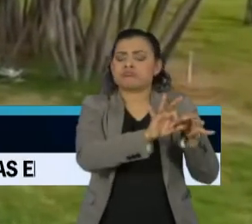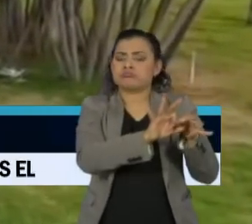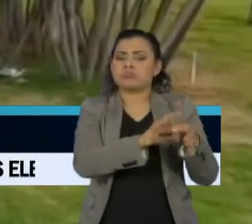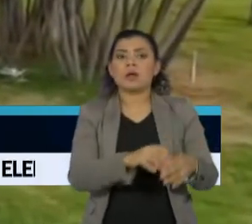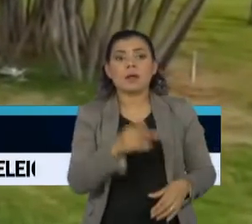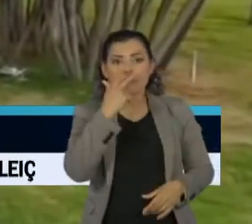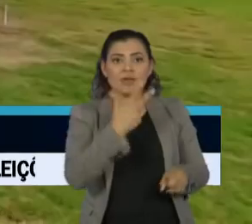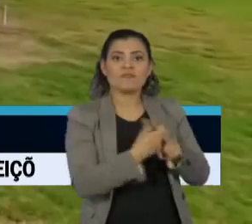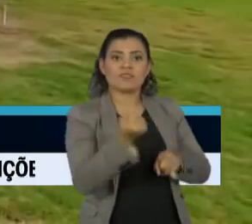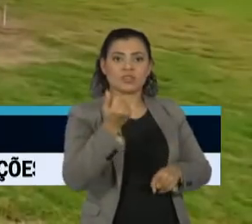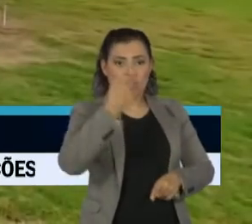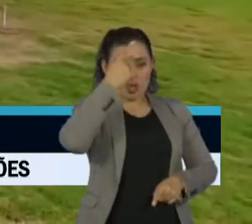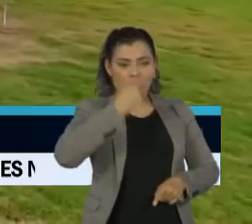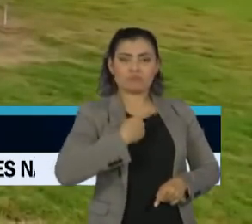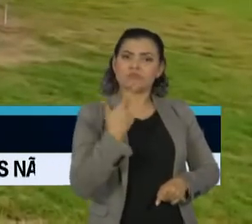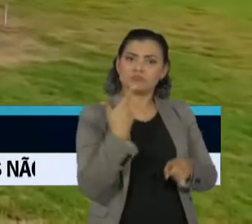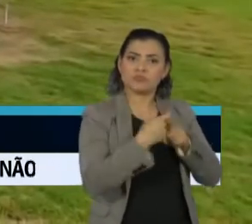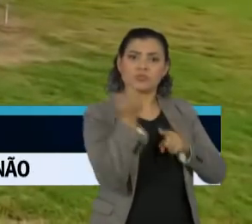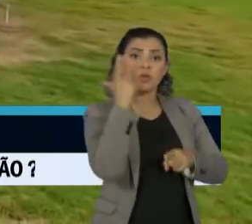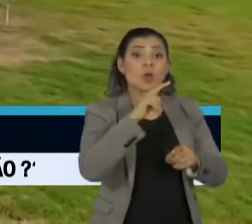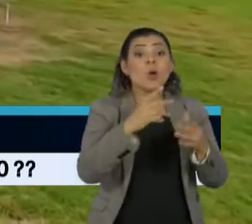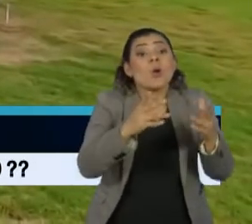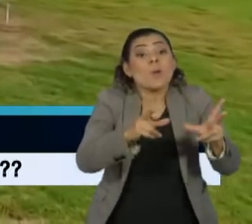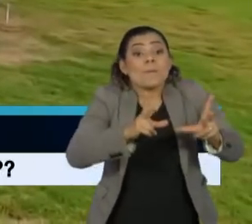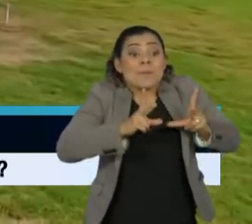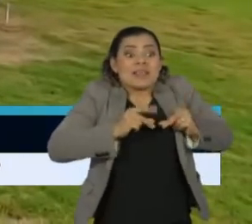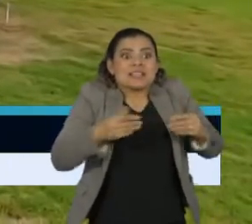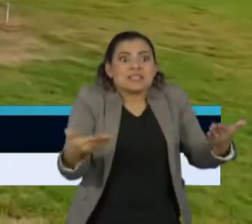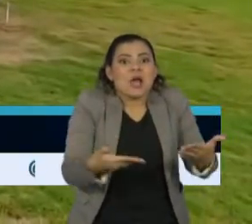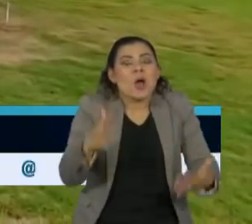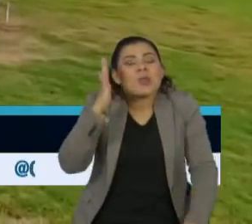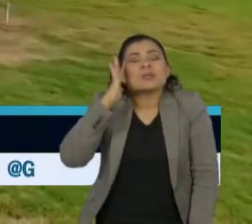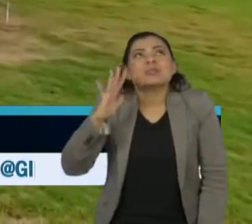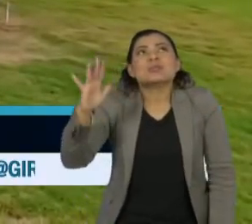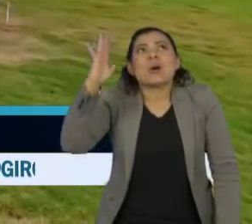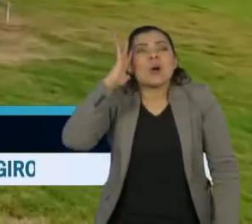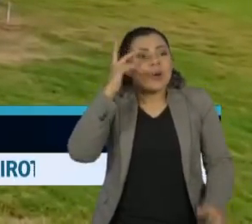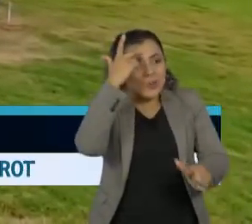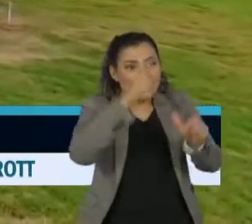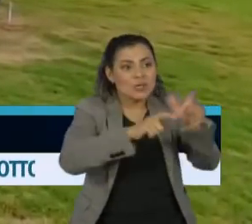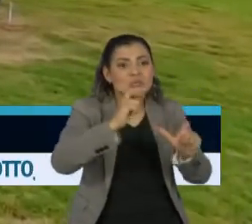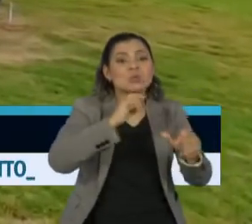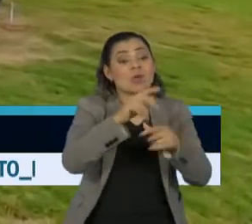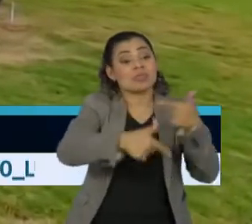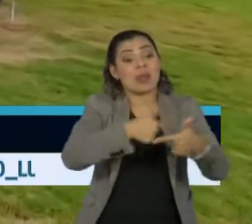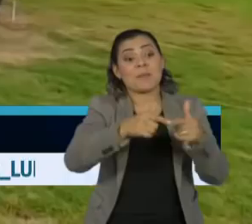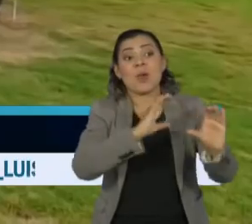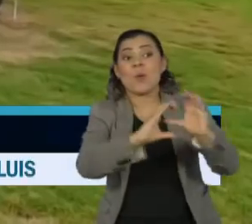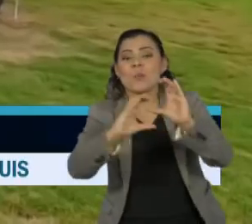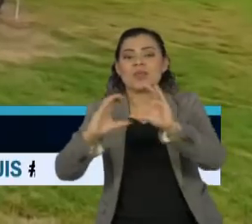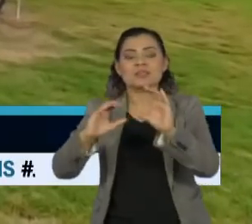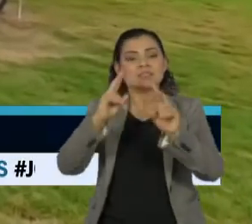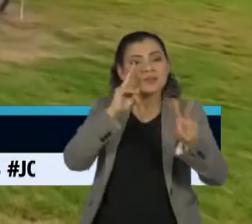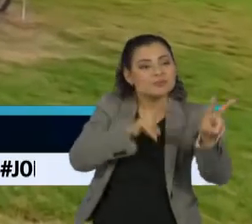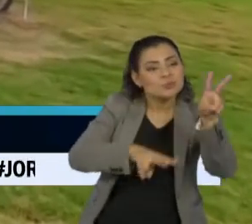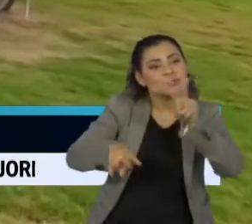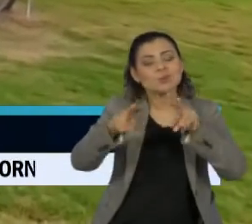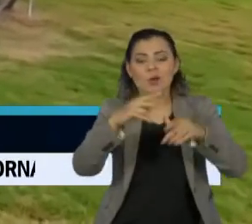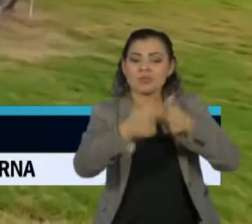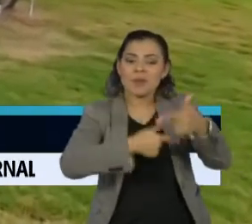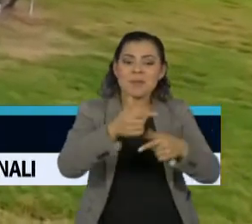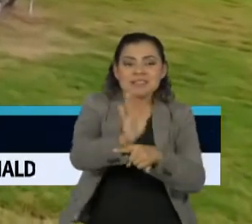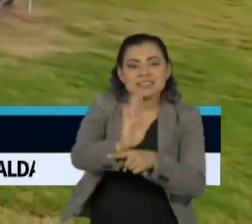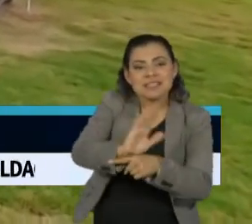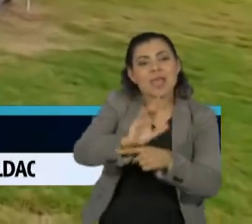de vitória pessoal. Acabo de ganhar um presente que é o sonho de qualquer pessoa de comunicação, de audiovisual, de